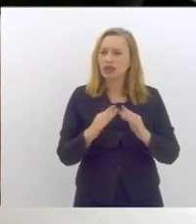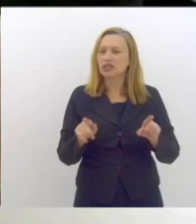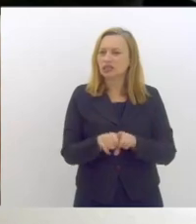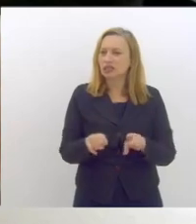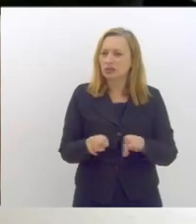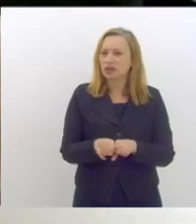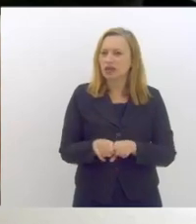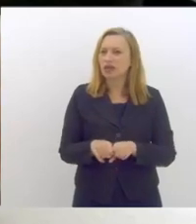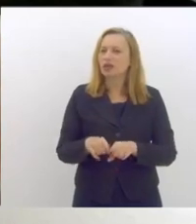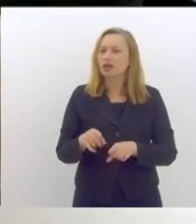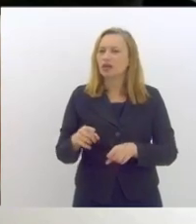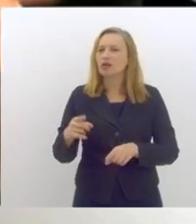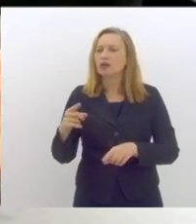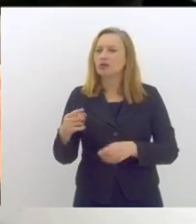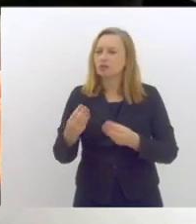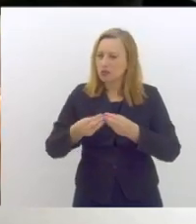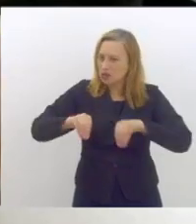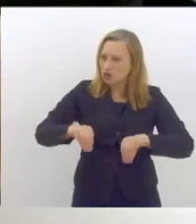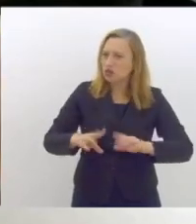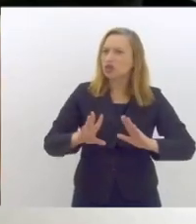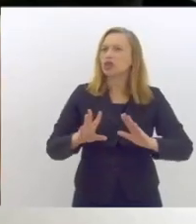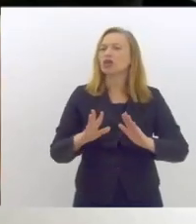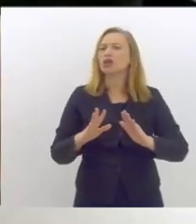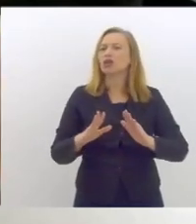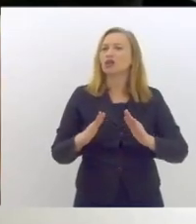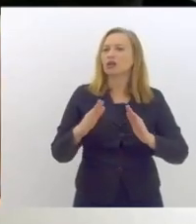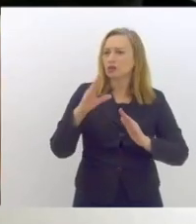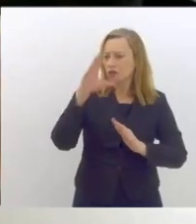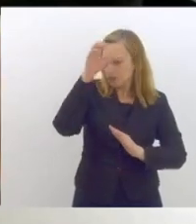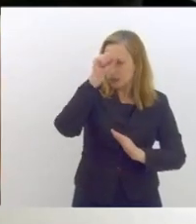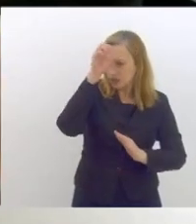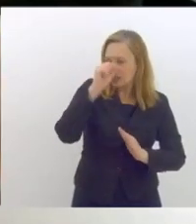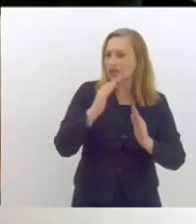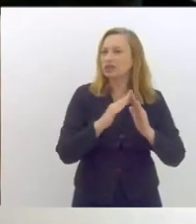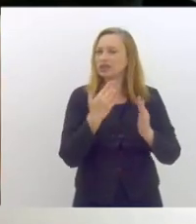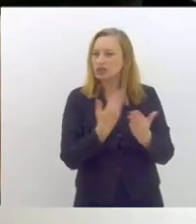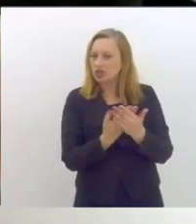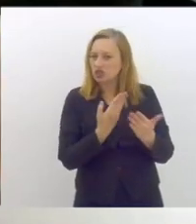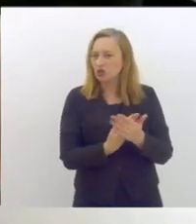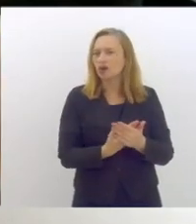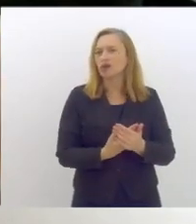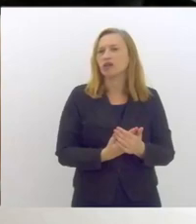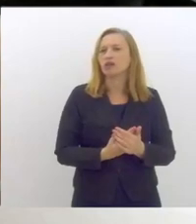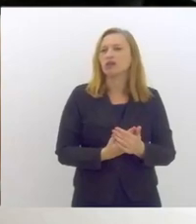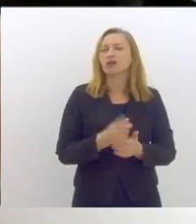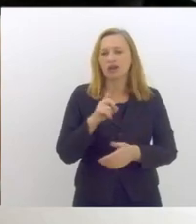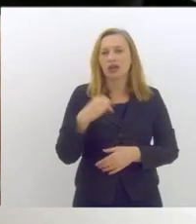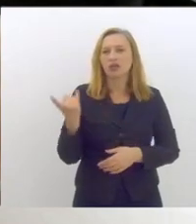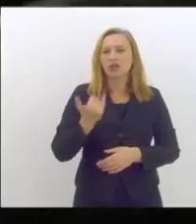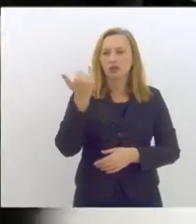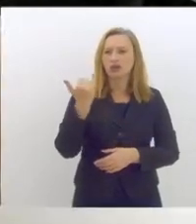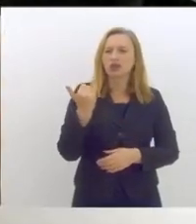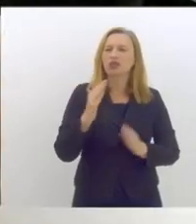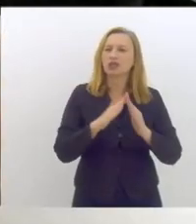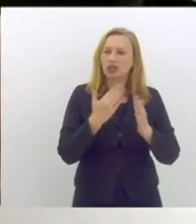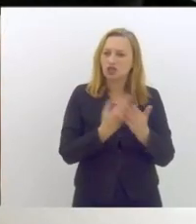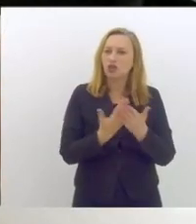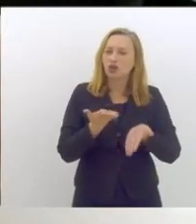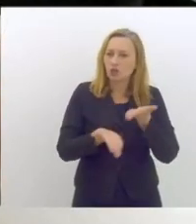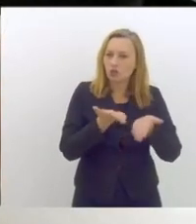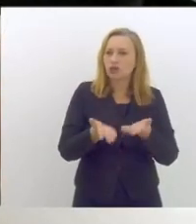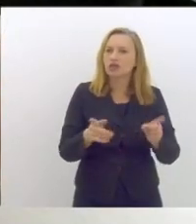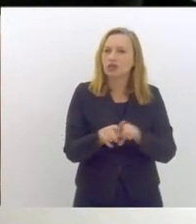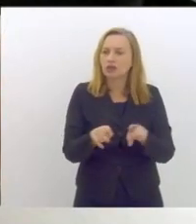afetam problemas na escola também na vida do aluno e é muito importante que a escola cuide disso também